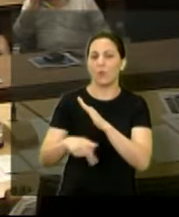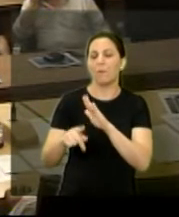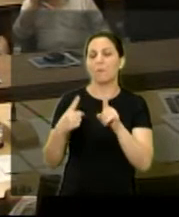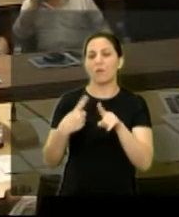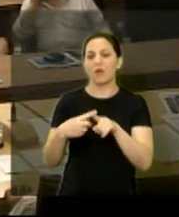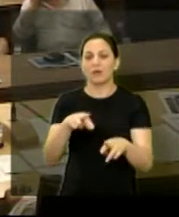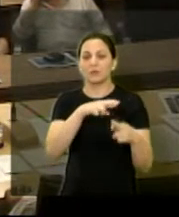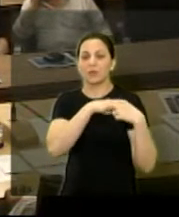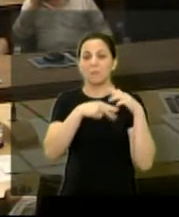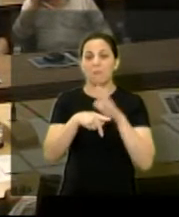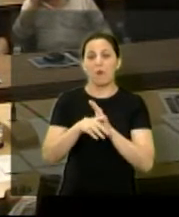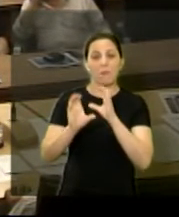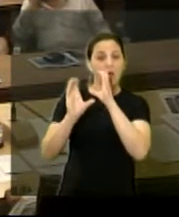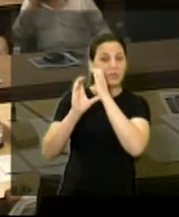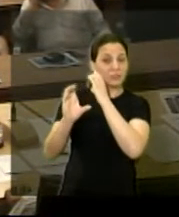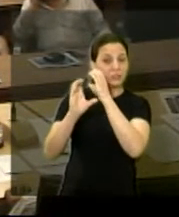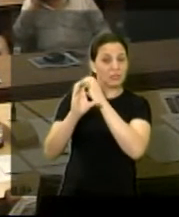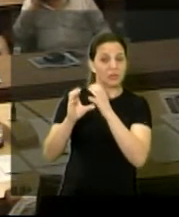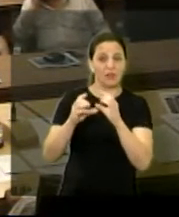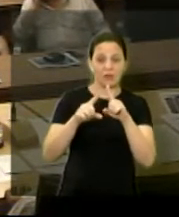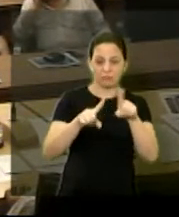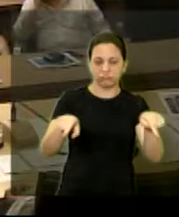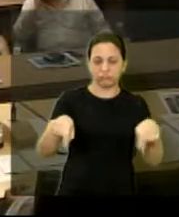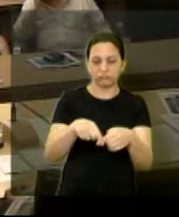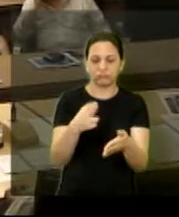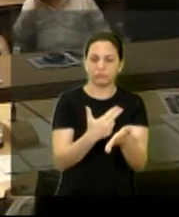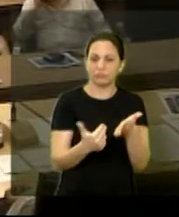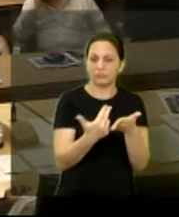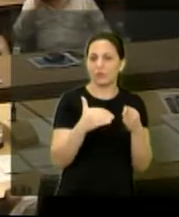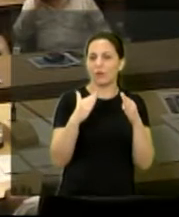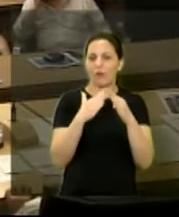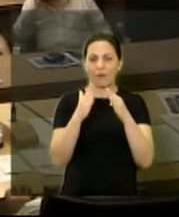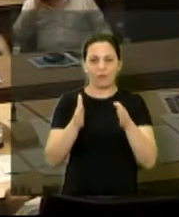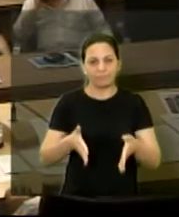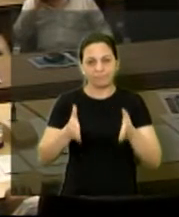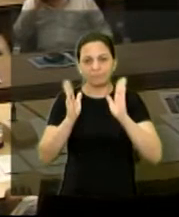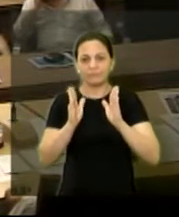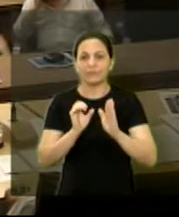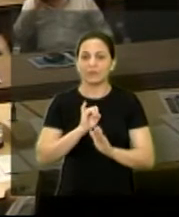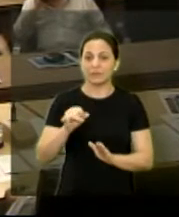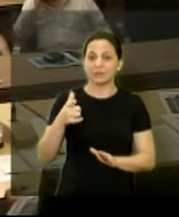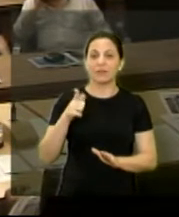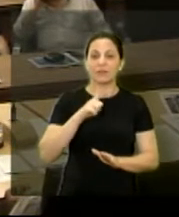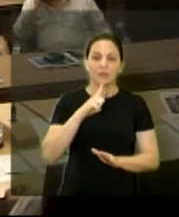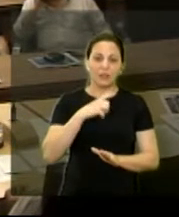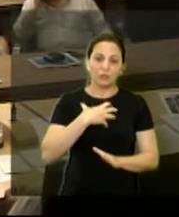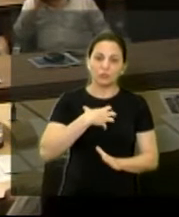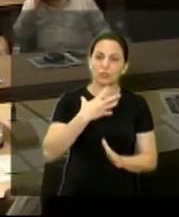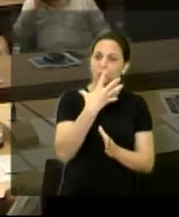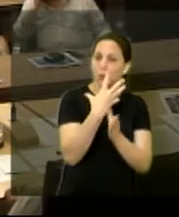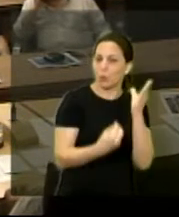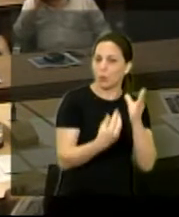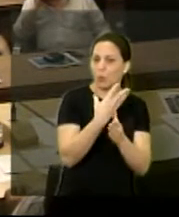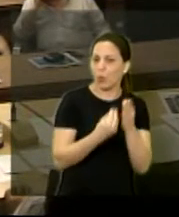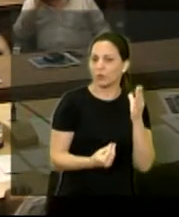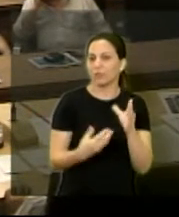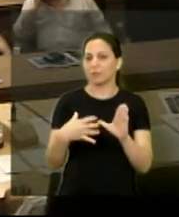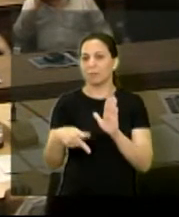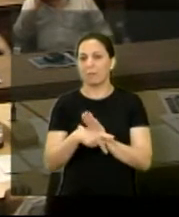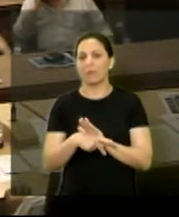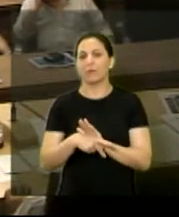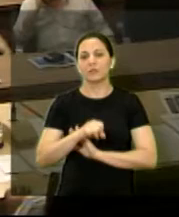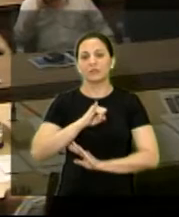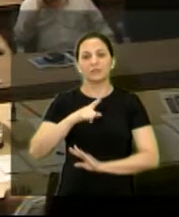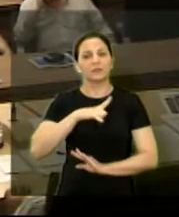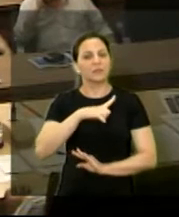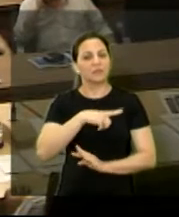prefeitura se foi feito ou não a cópia desse modelo e o que é se já tem alguma coisa